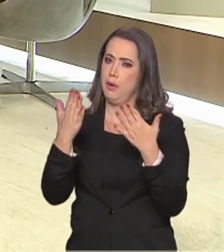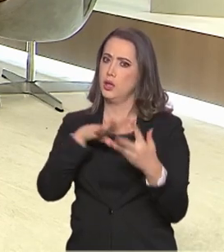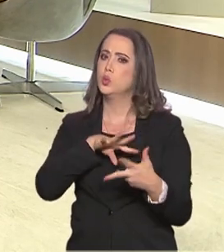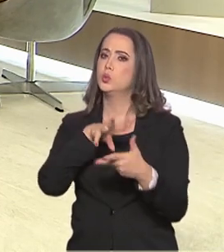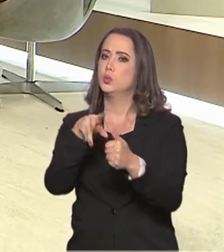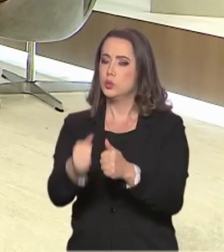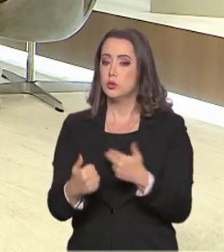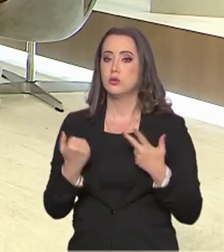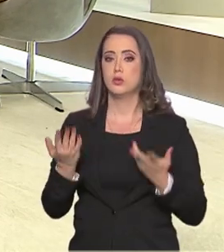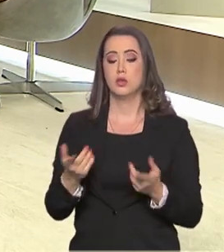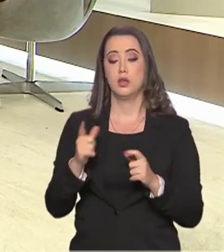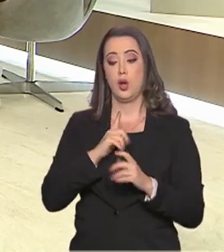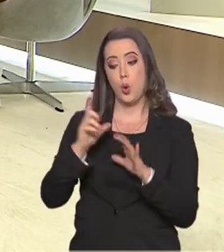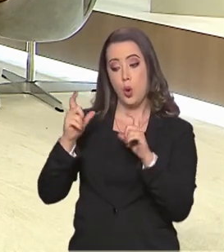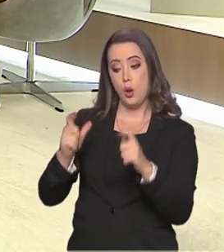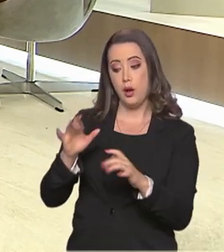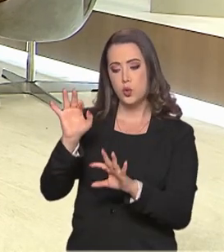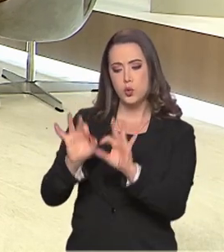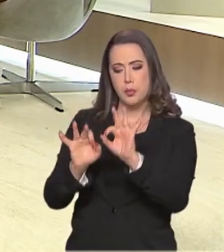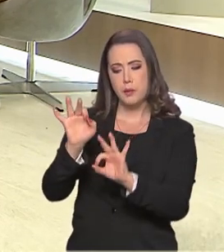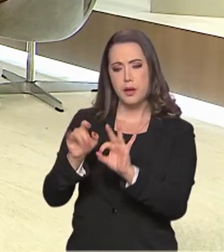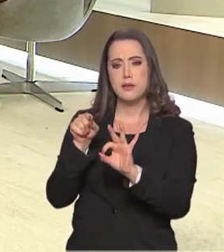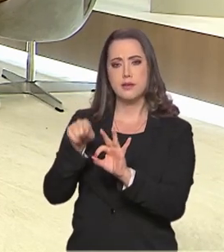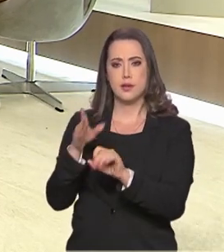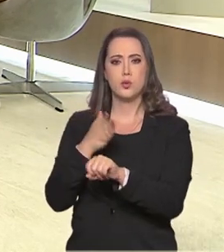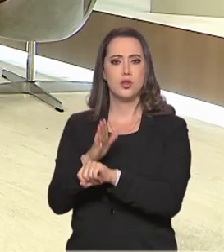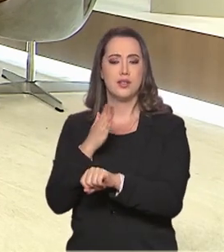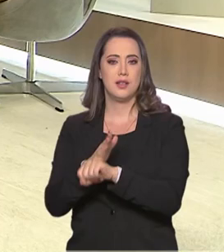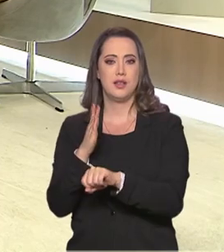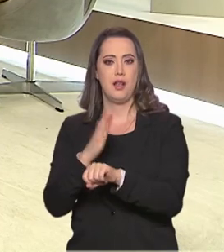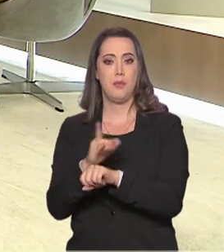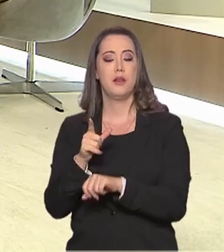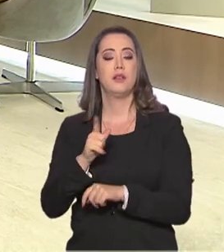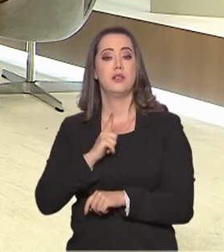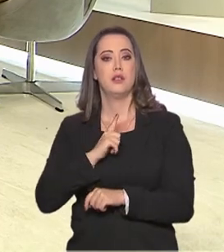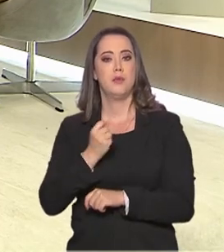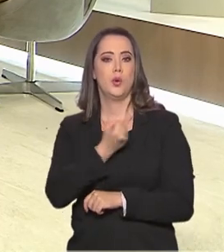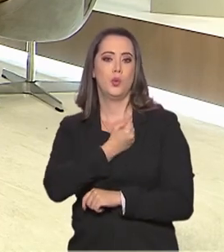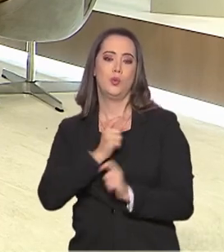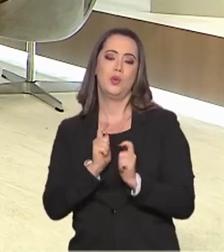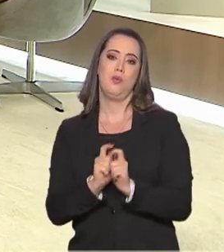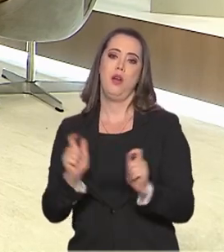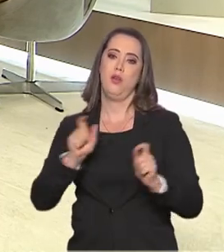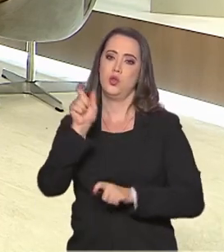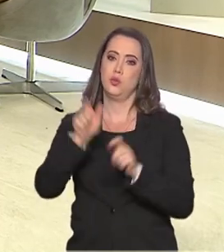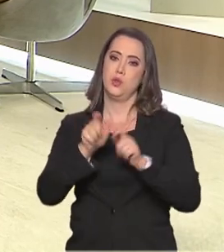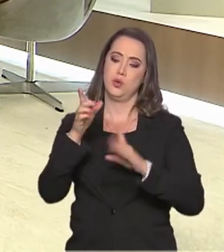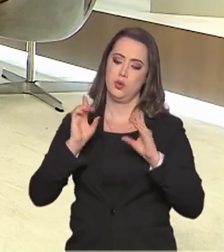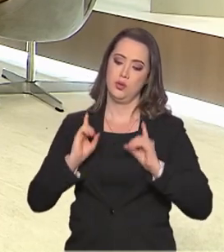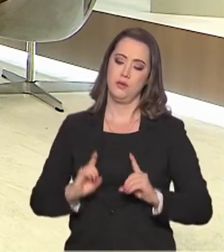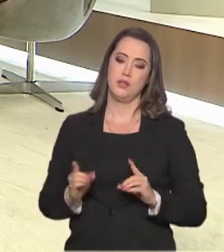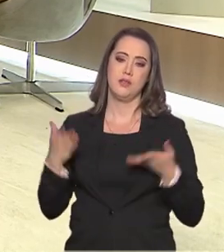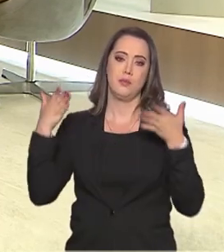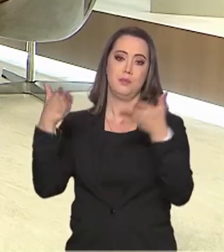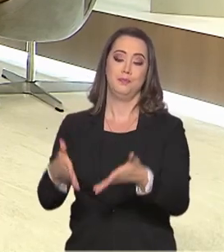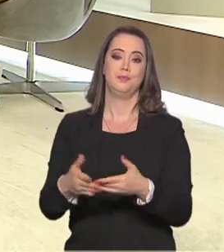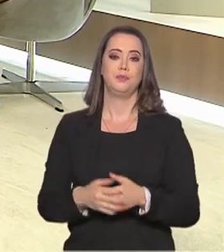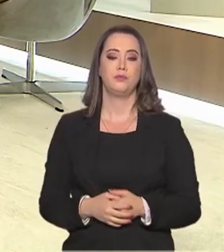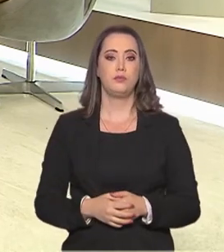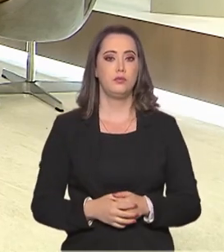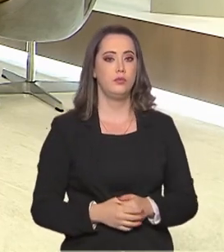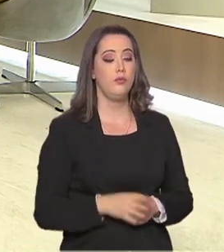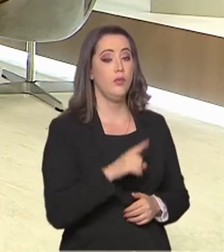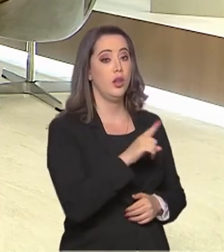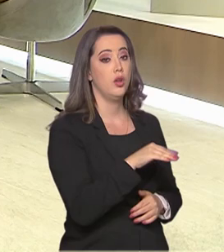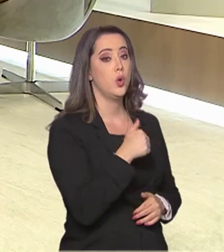não só um local para a preparação desses atletas, como também um volume muito maior de pessoas com deficiência participando do esporte. E em que